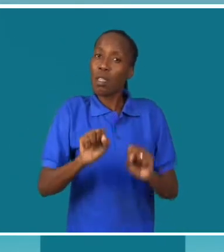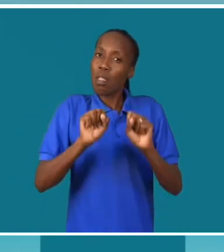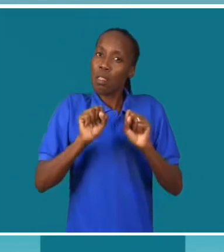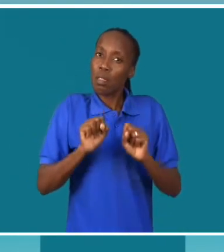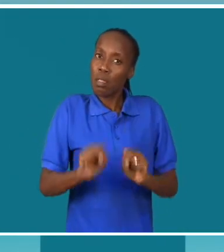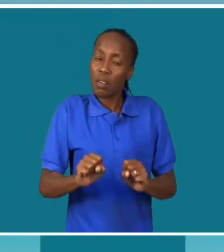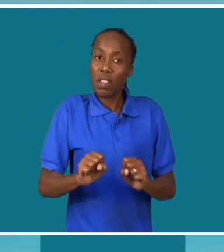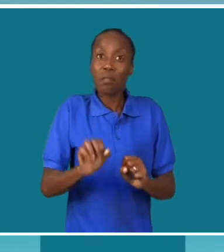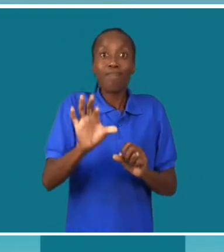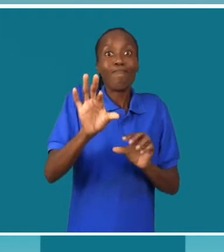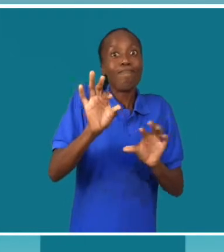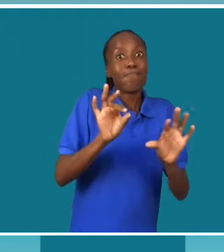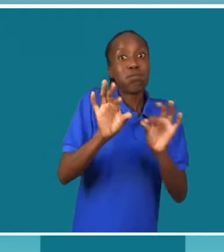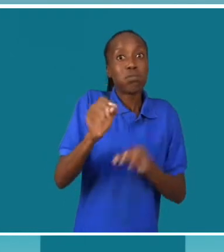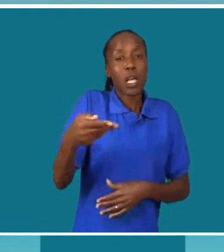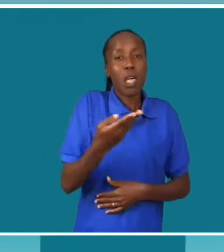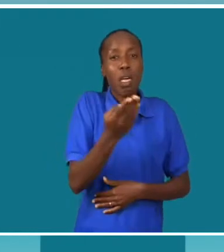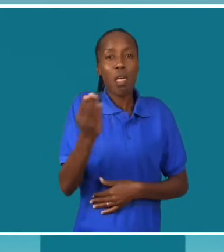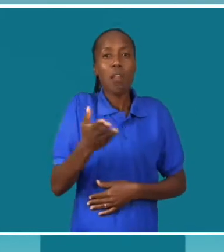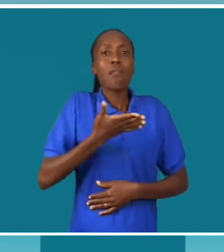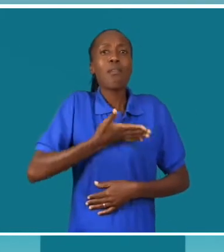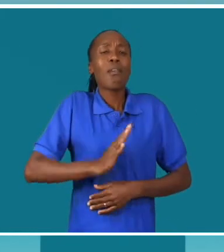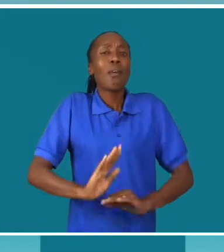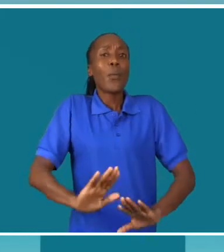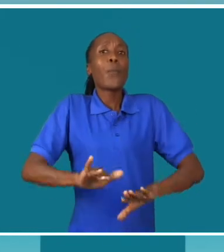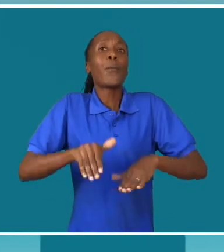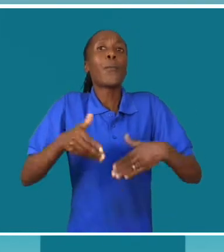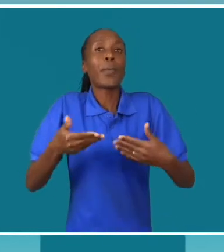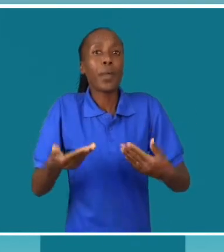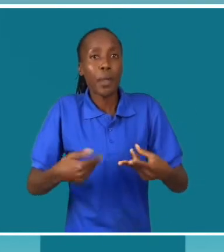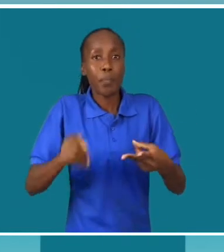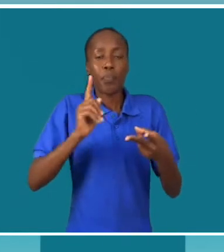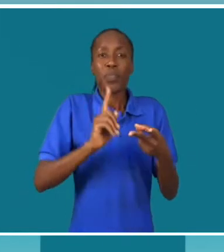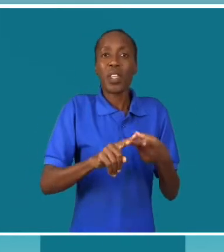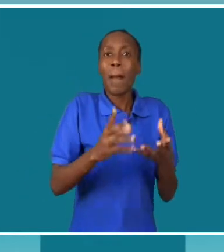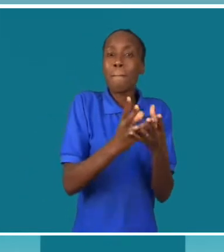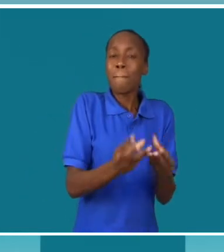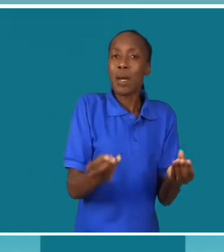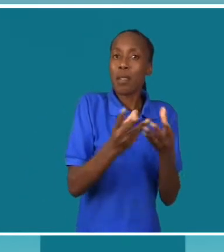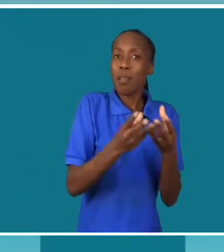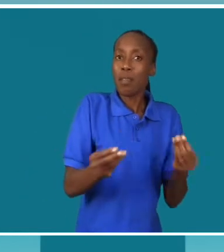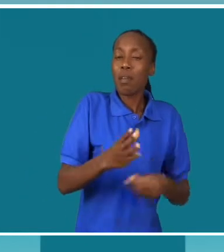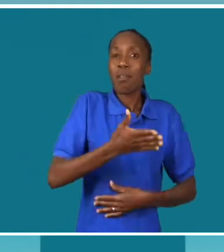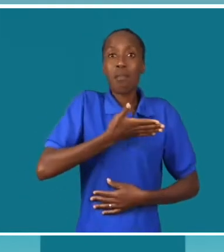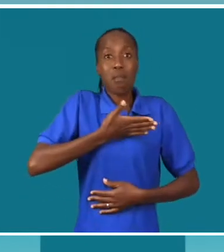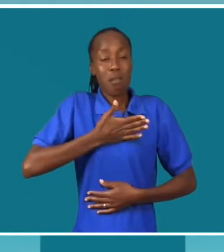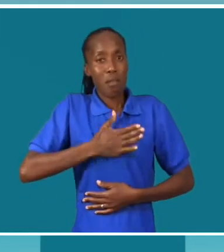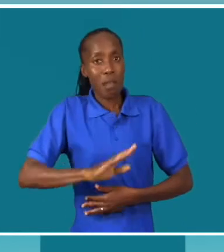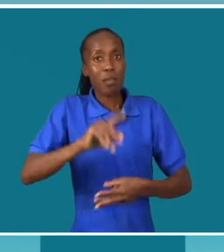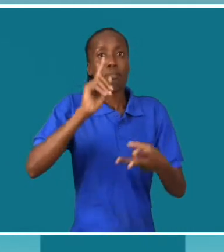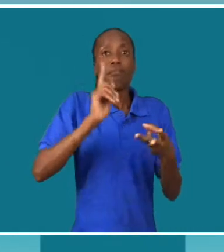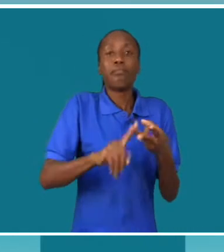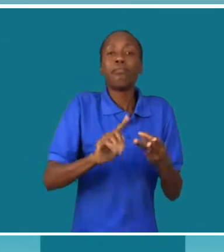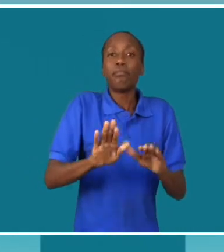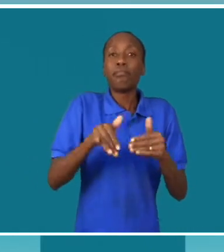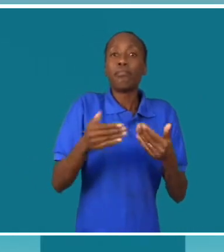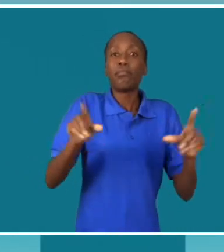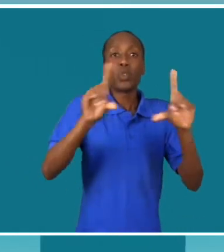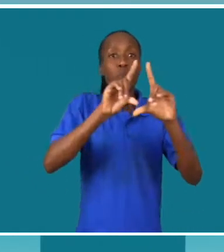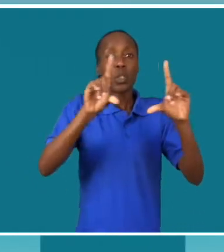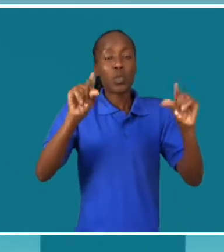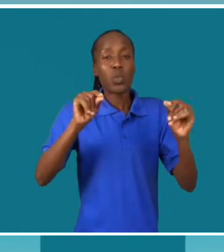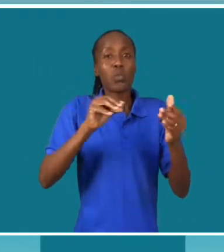que sejam identificados os tipos de necessidades que eles têm, os meios de compensação que eles precisam, a questão da